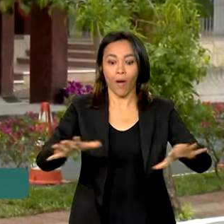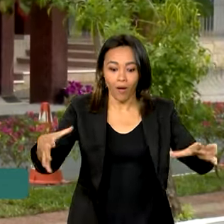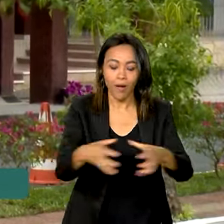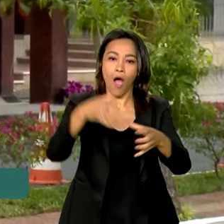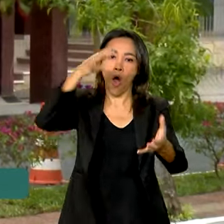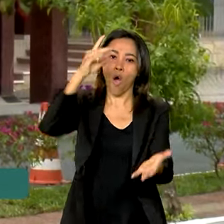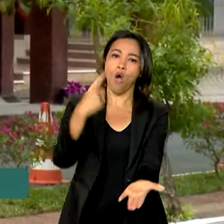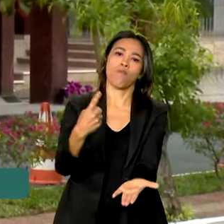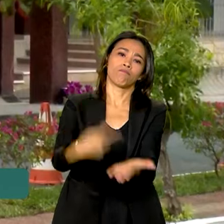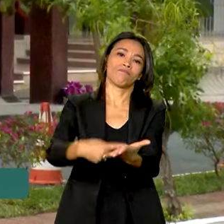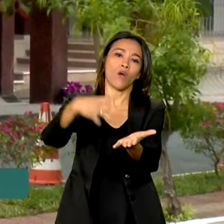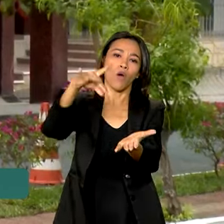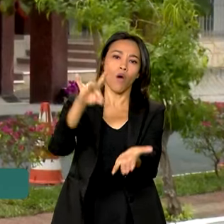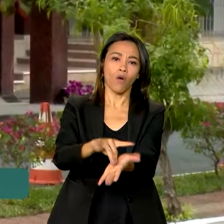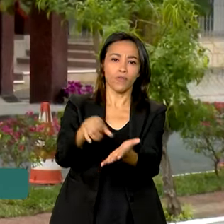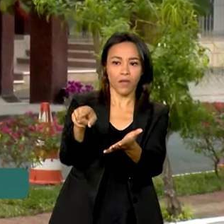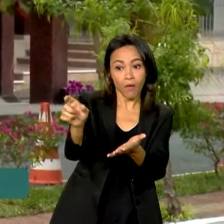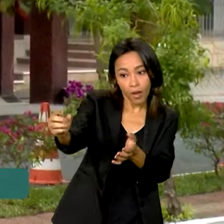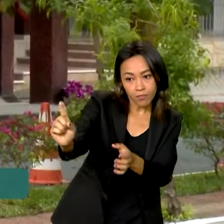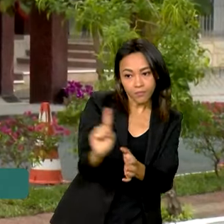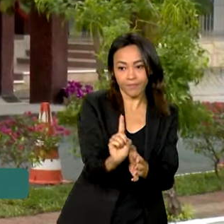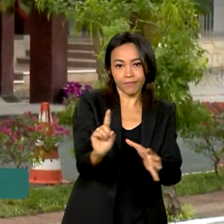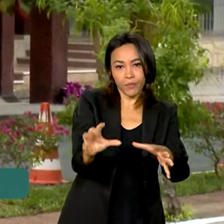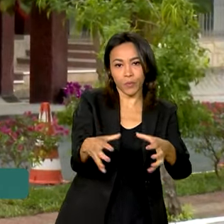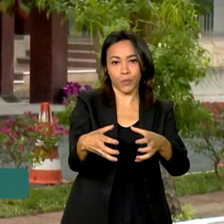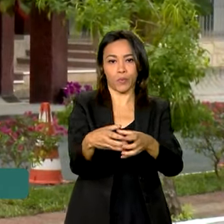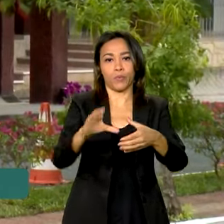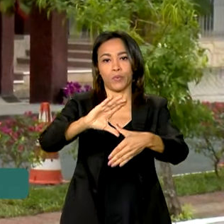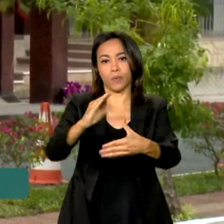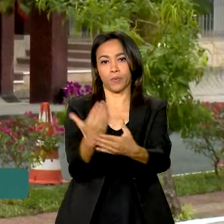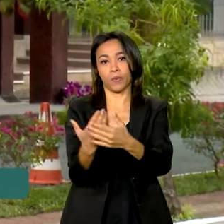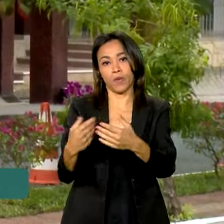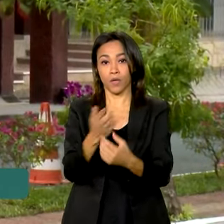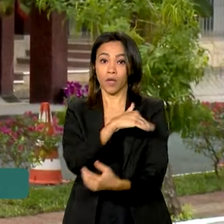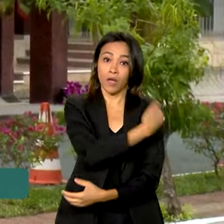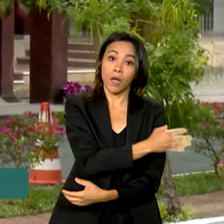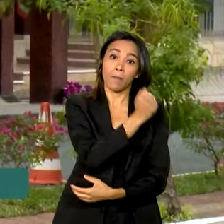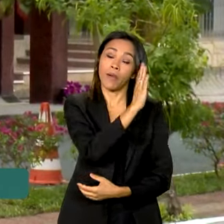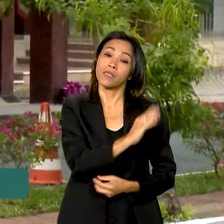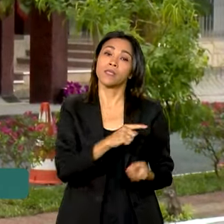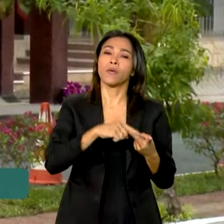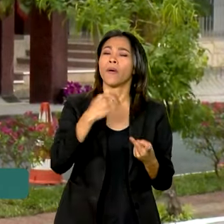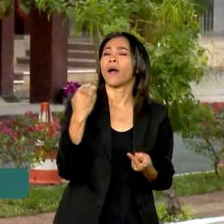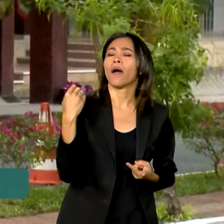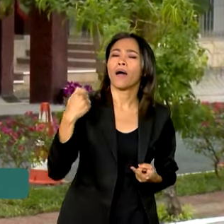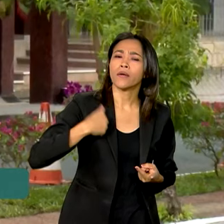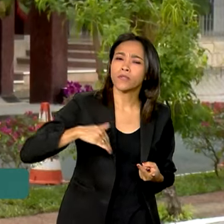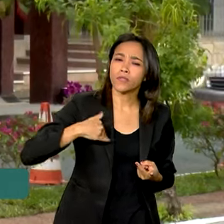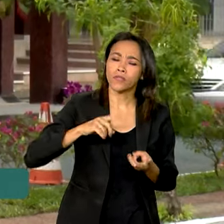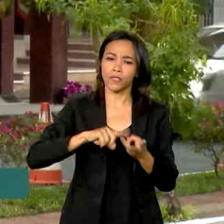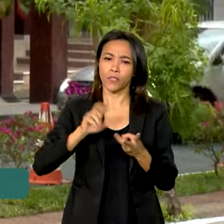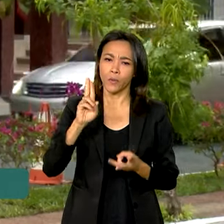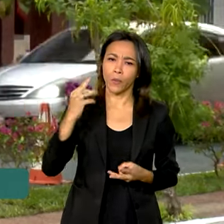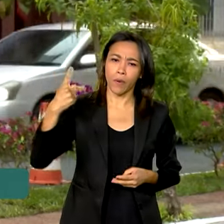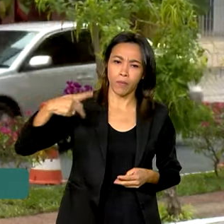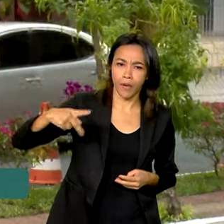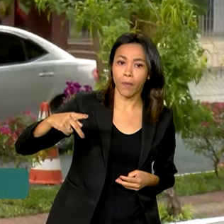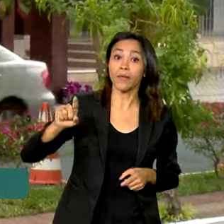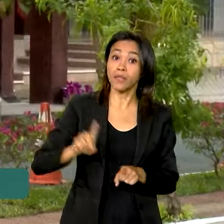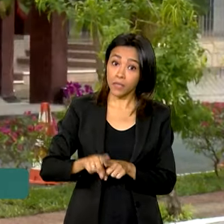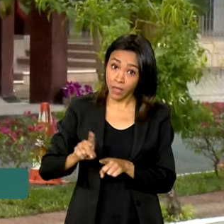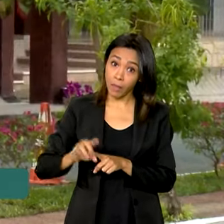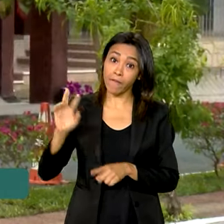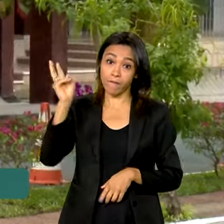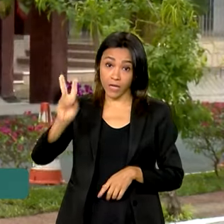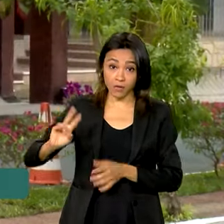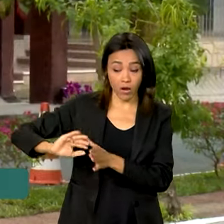Bolívia é o novo país membro do bloco, ao lado do Brasil, Argentina, Uruguai e Paraguai, além da Venezuela, suspensa